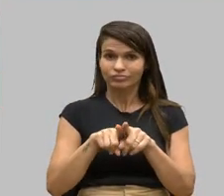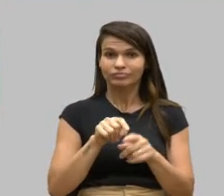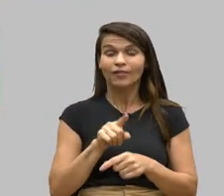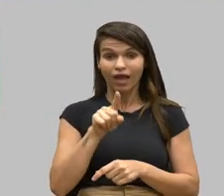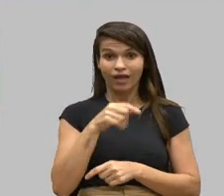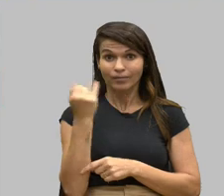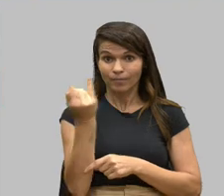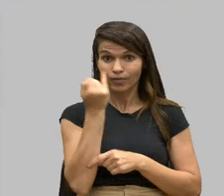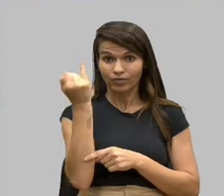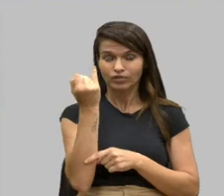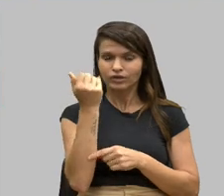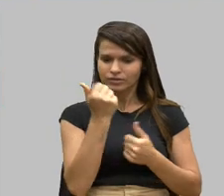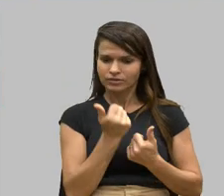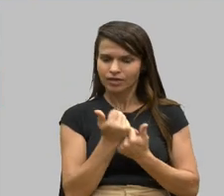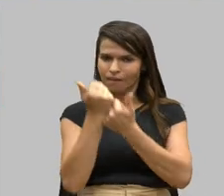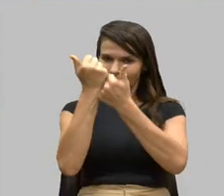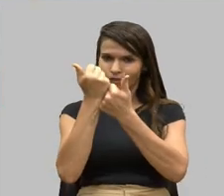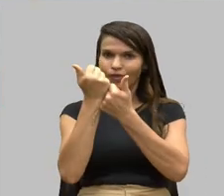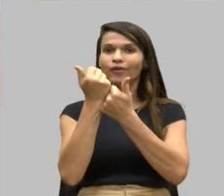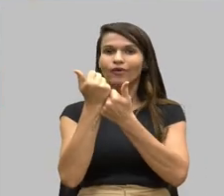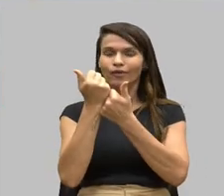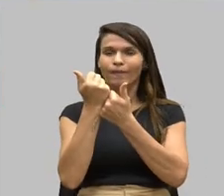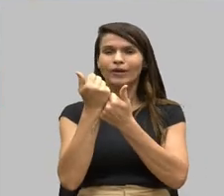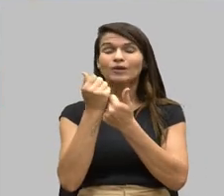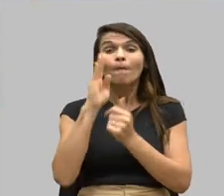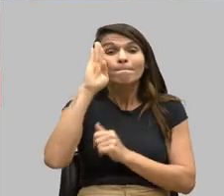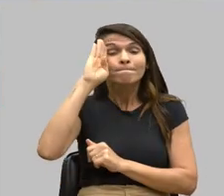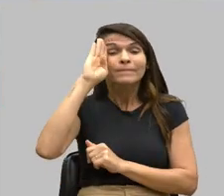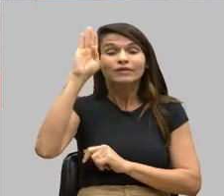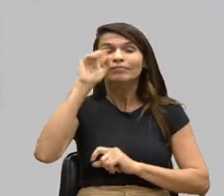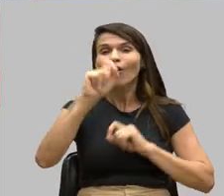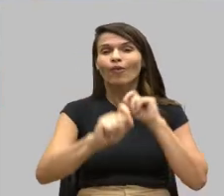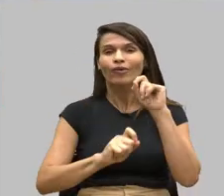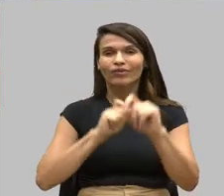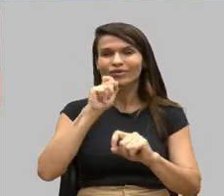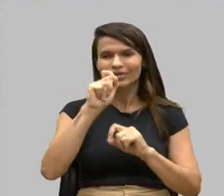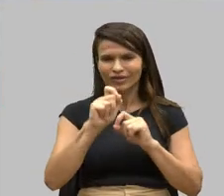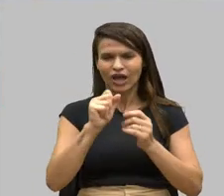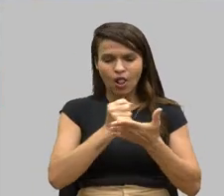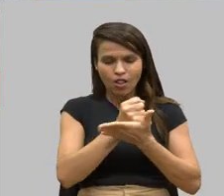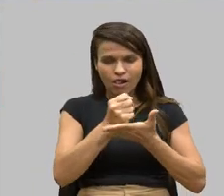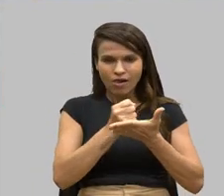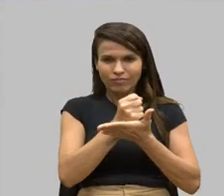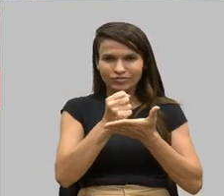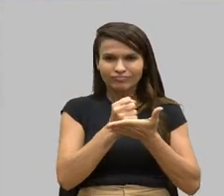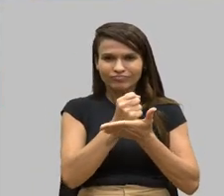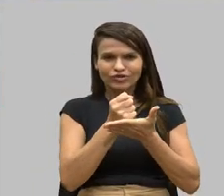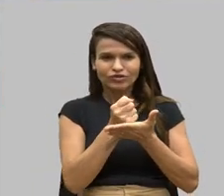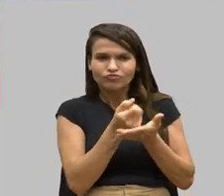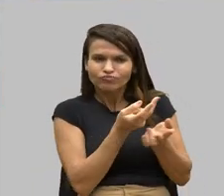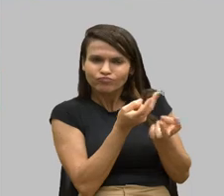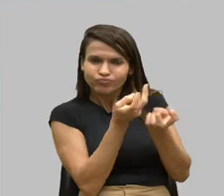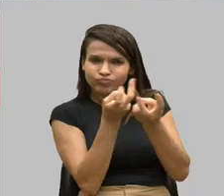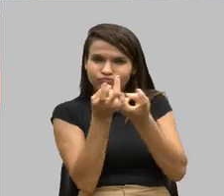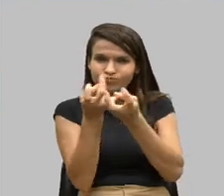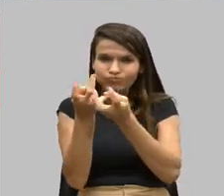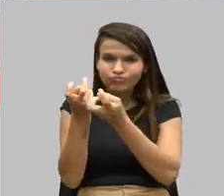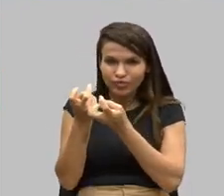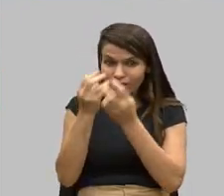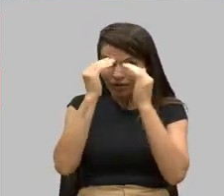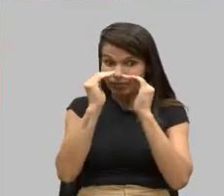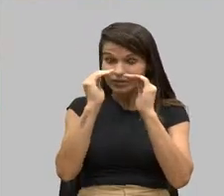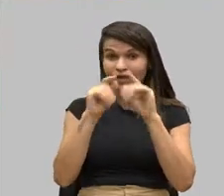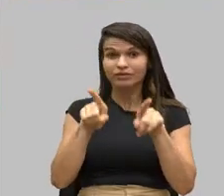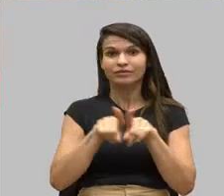este apoio, mas, sobretudo, que as nossas vozes sejam escutadas também. Muito obrigada.